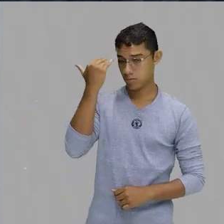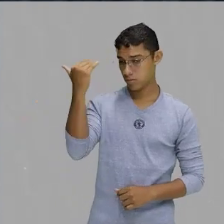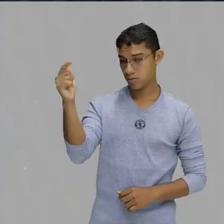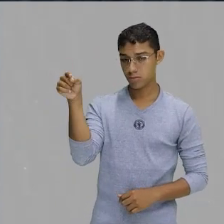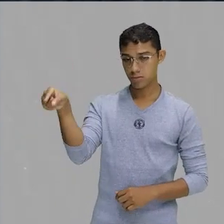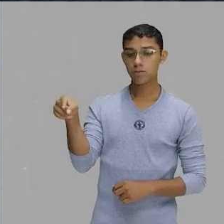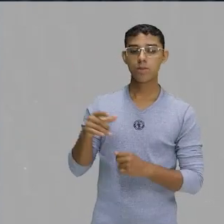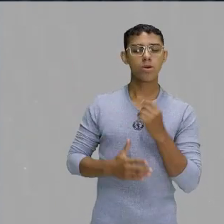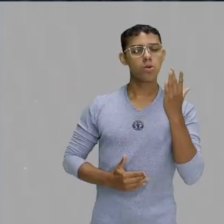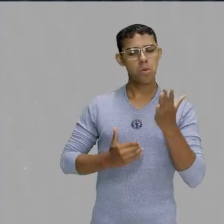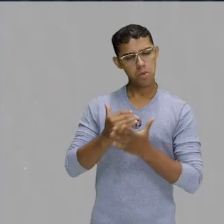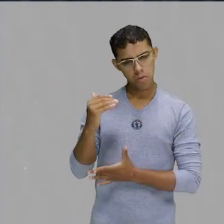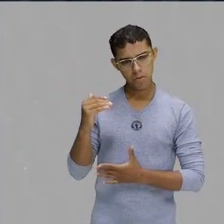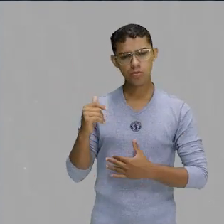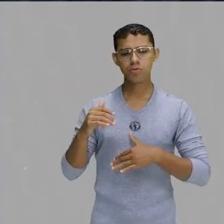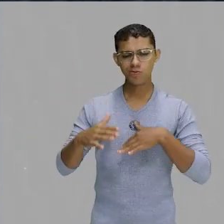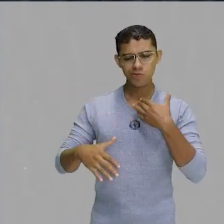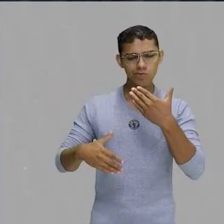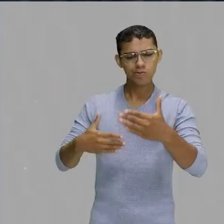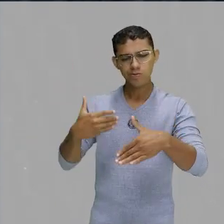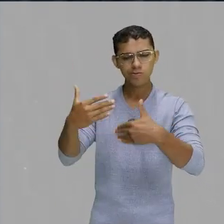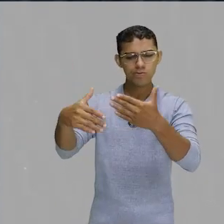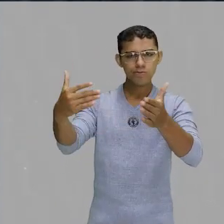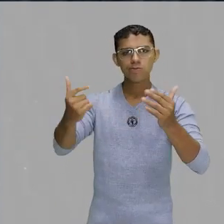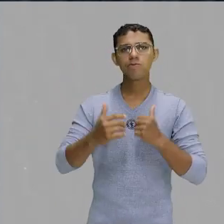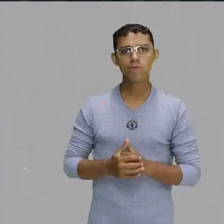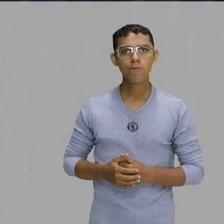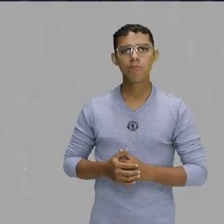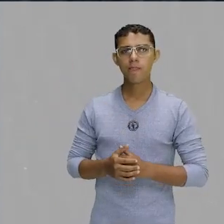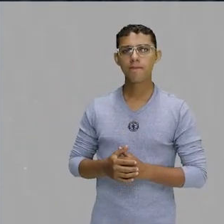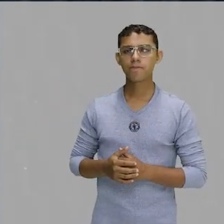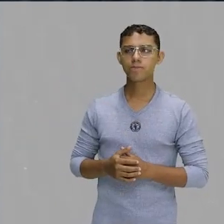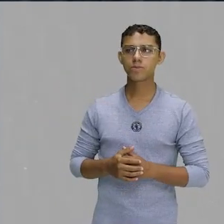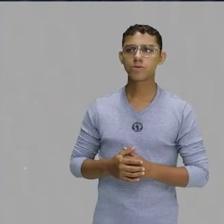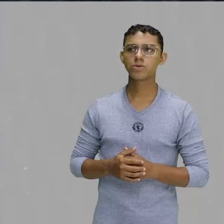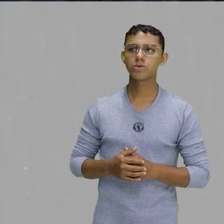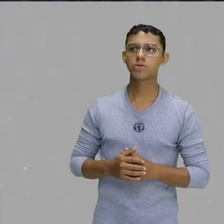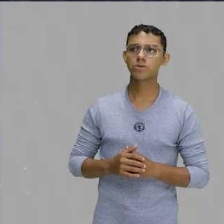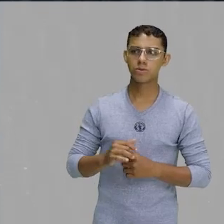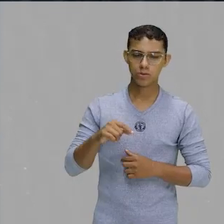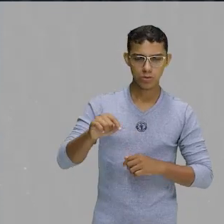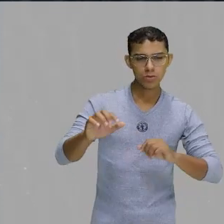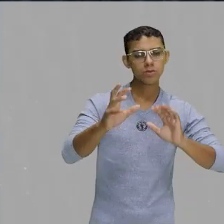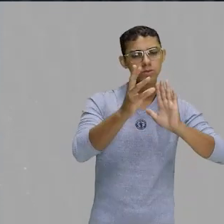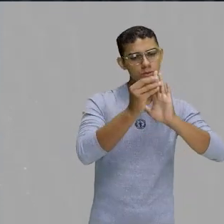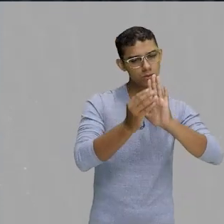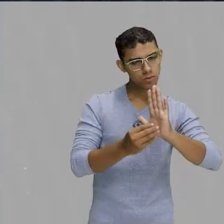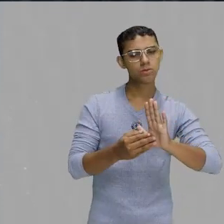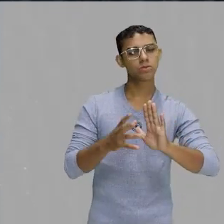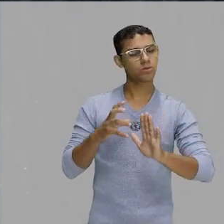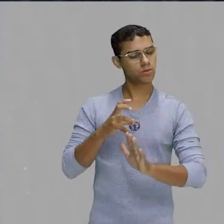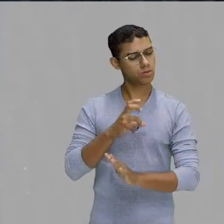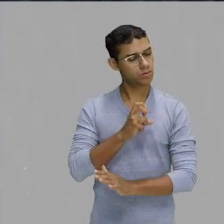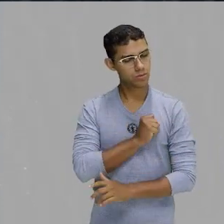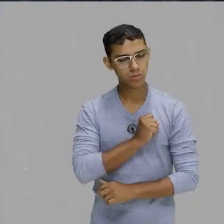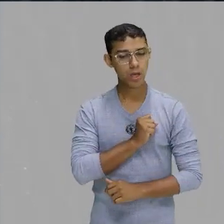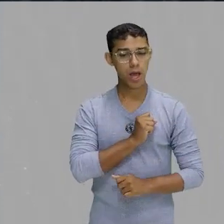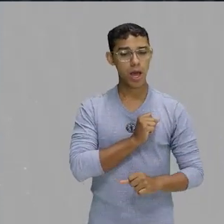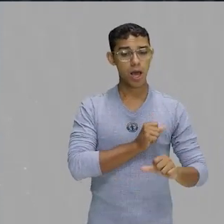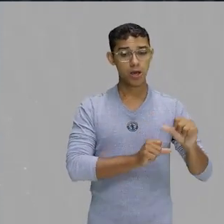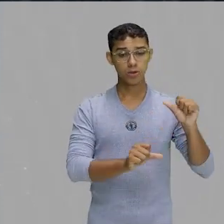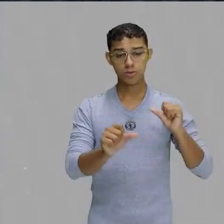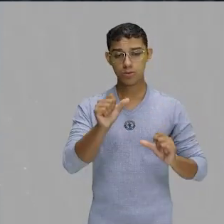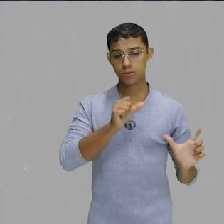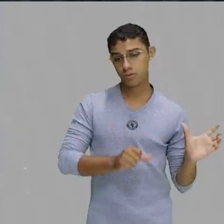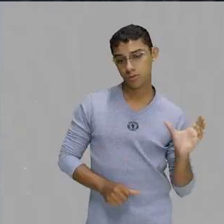começou essa carreira seguindo os passos do pai no início, né? Ele começou naquela temática romântica e agora ele se